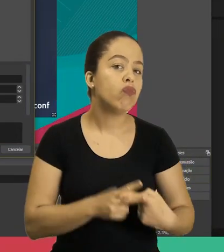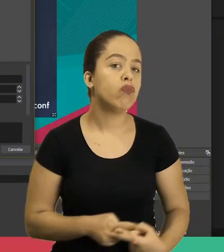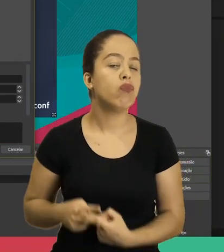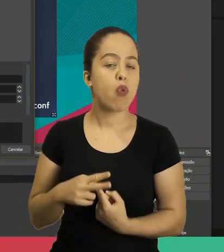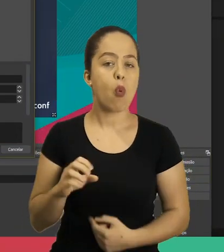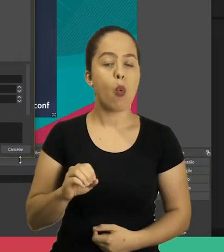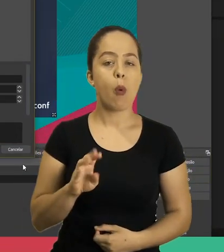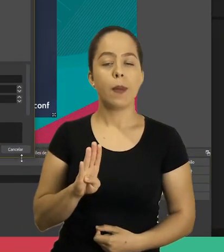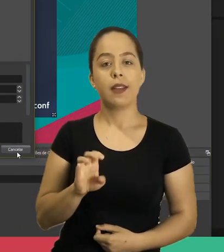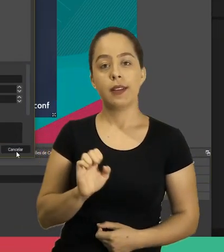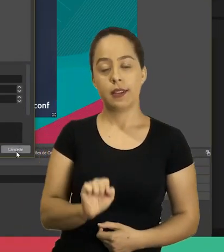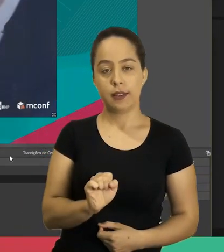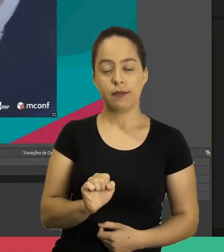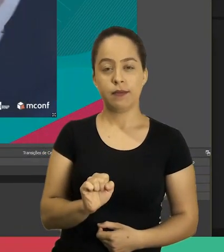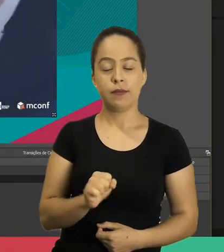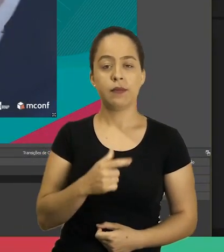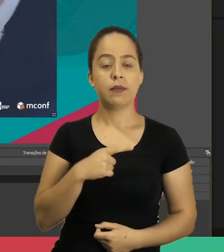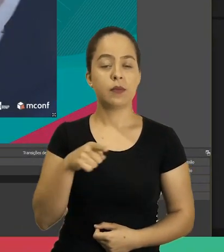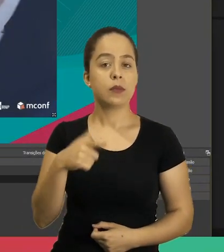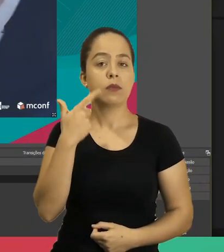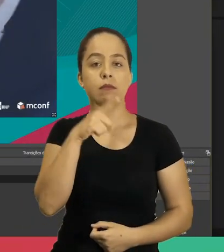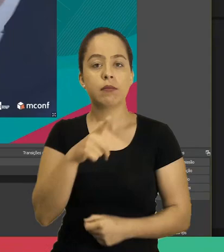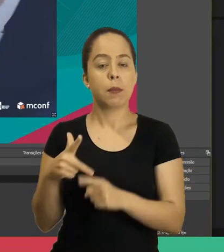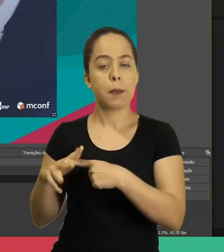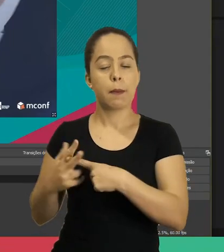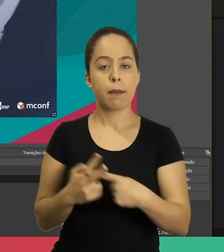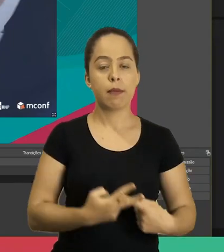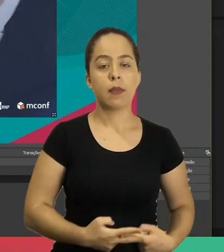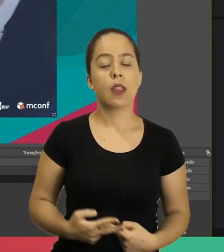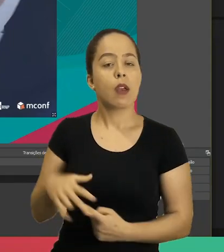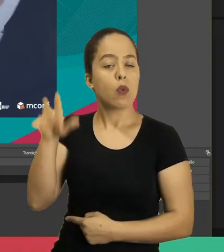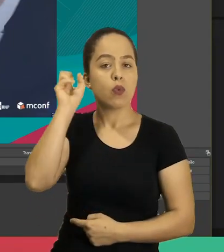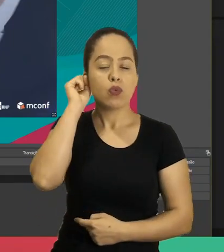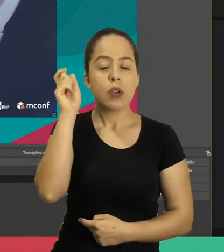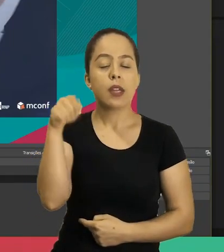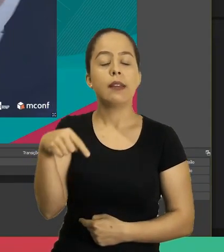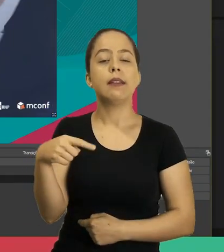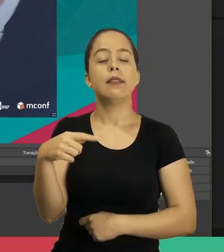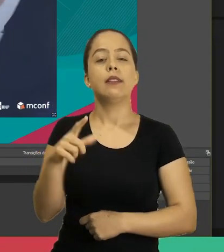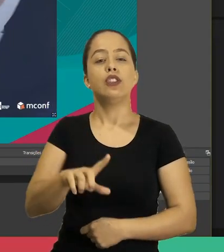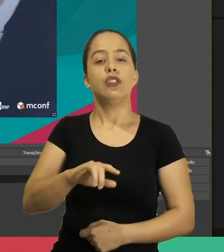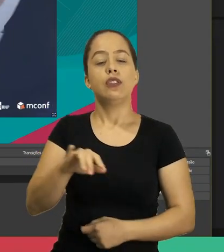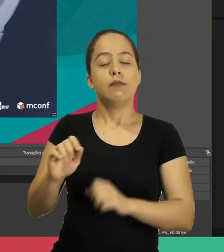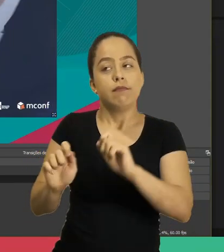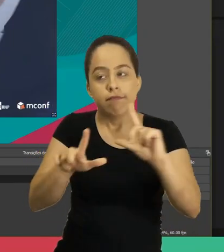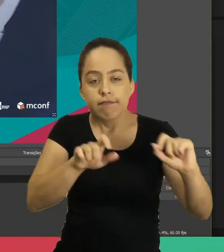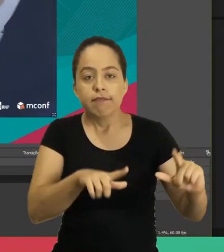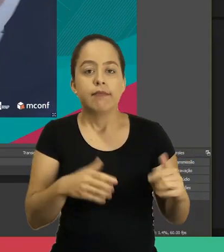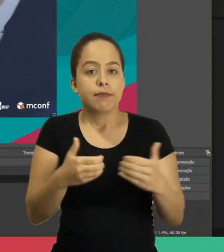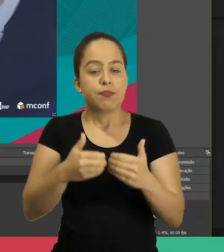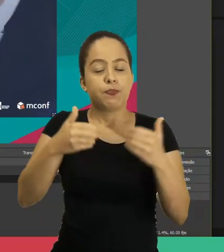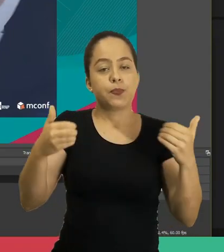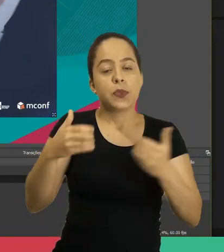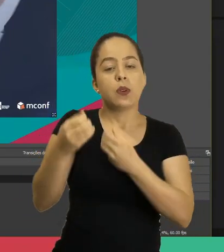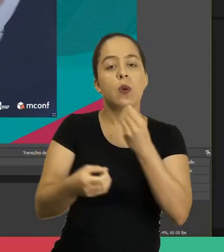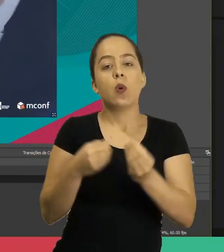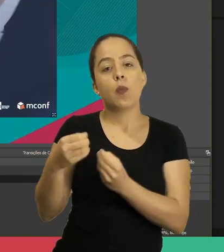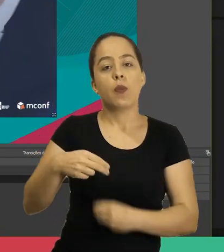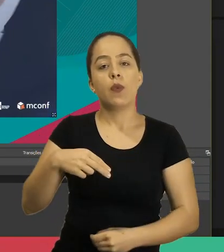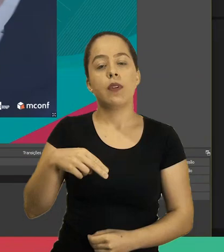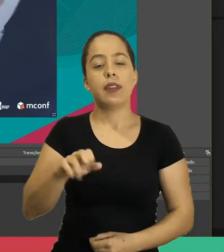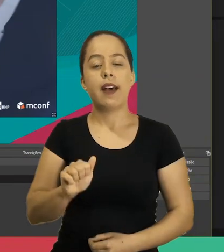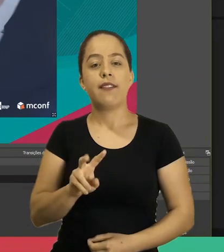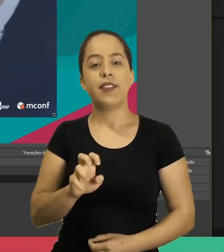pra redirecionar o áudio do OBS aí aqui você consegue ajustar o áudio da janela separado